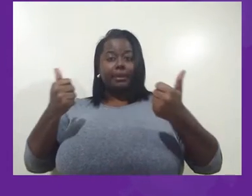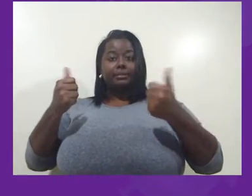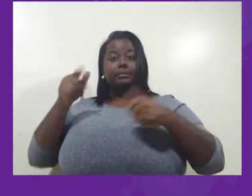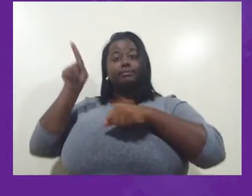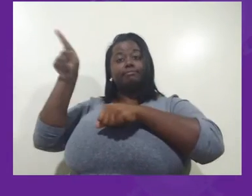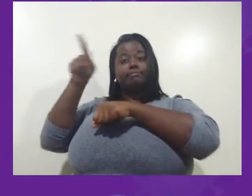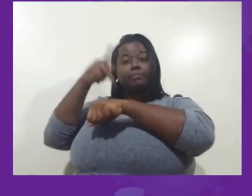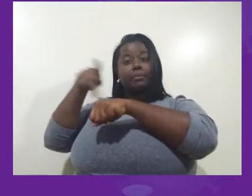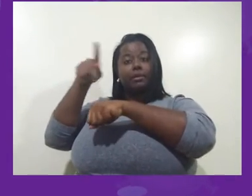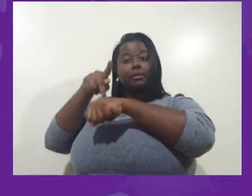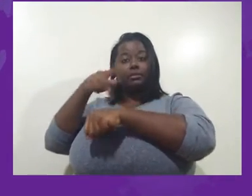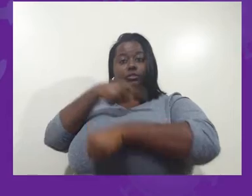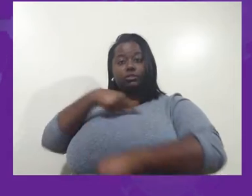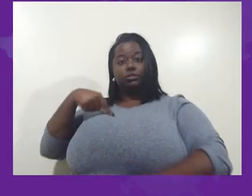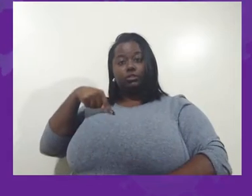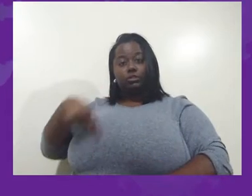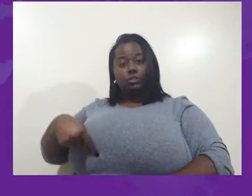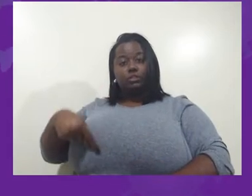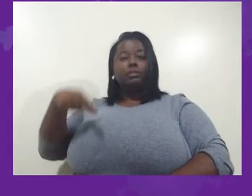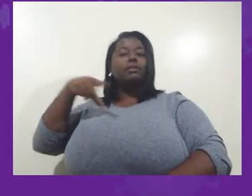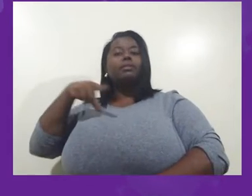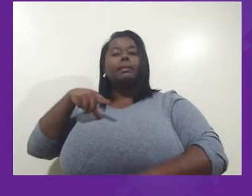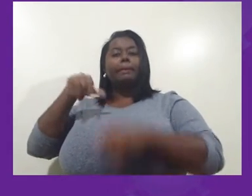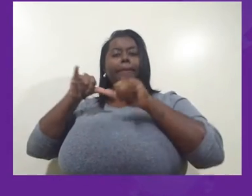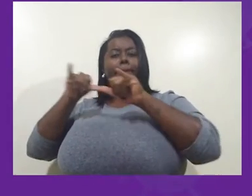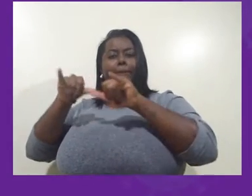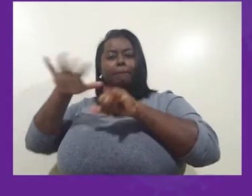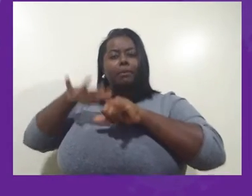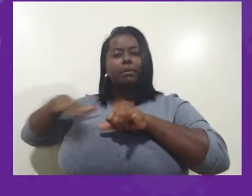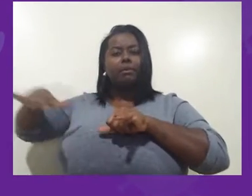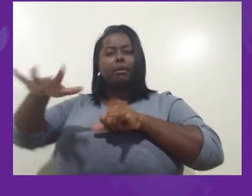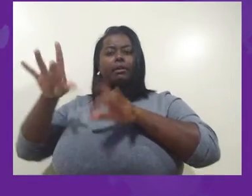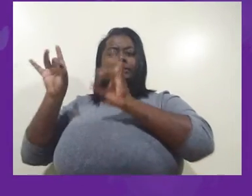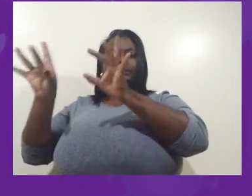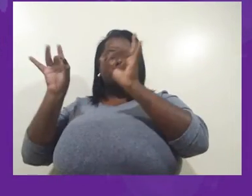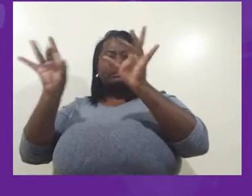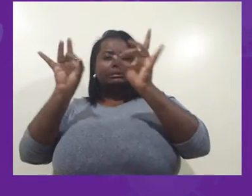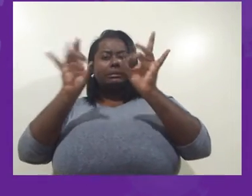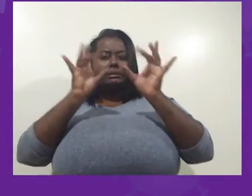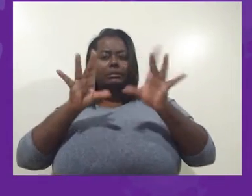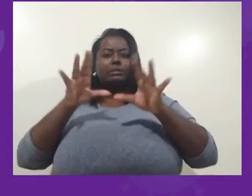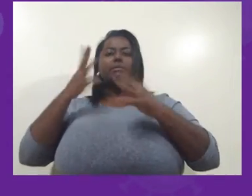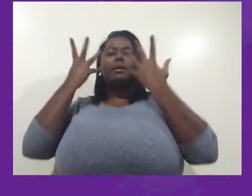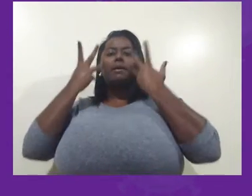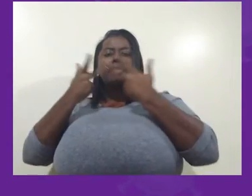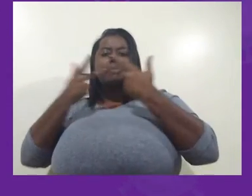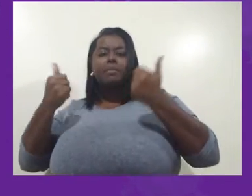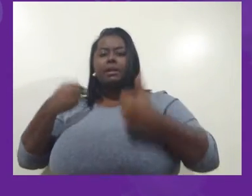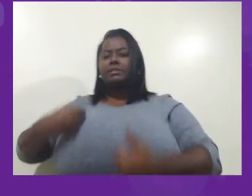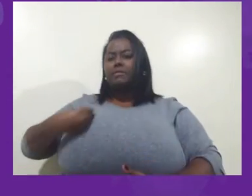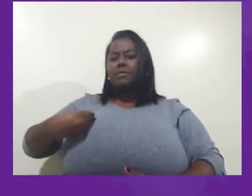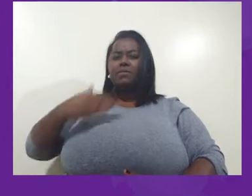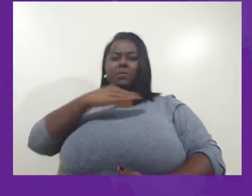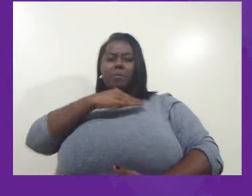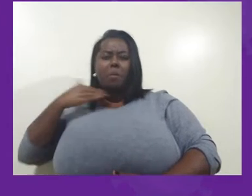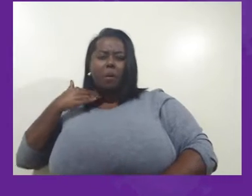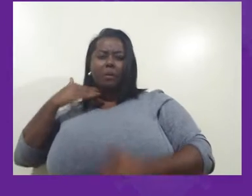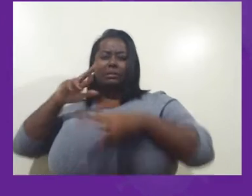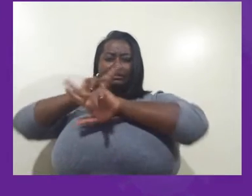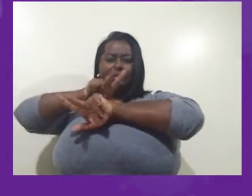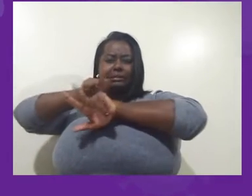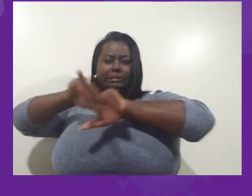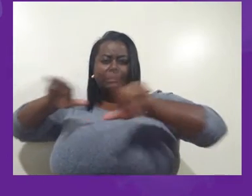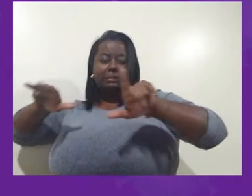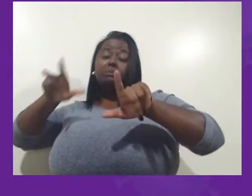Na China tem um mercado em que as pessoas vendem animais vivos, ou mesmo animais mortos, animais silvestres. Provavelmente esse é um